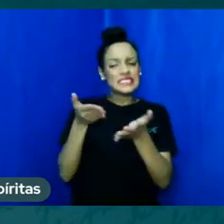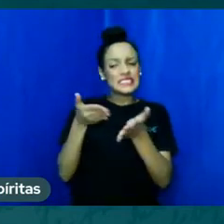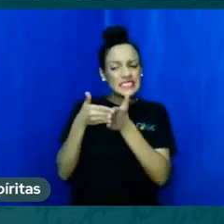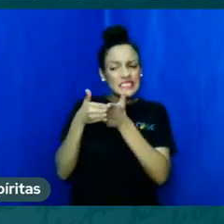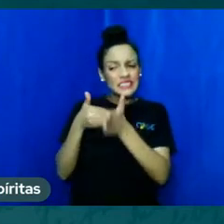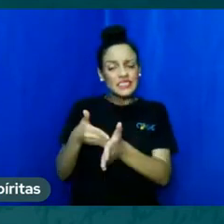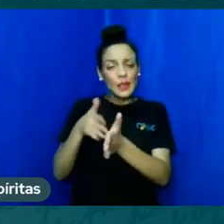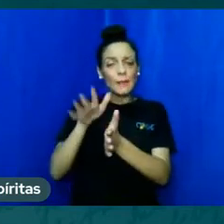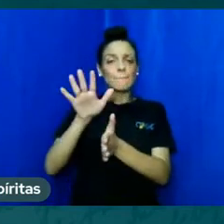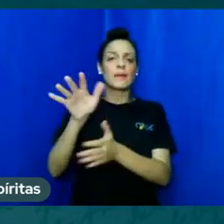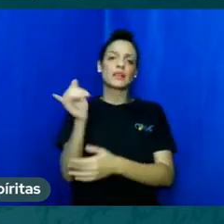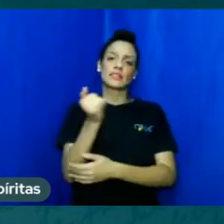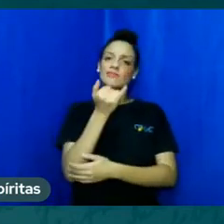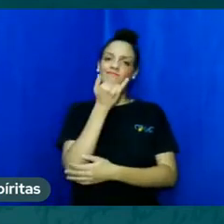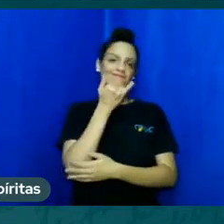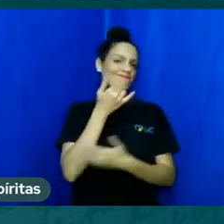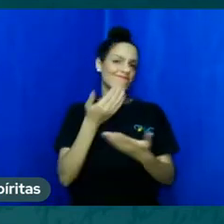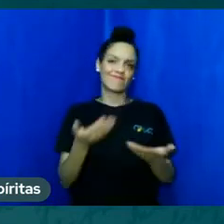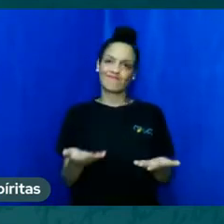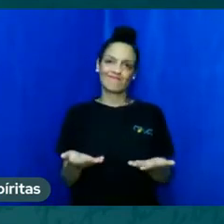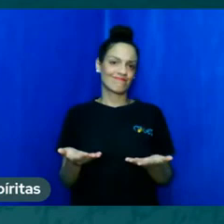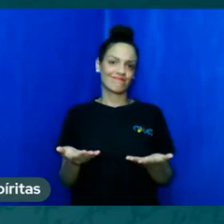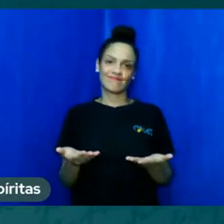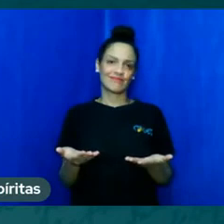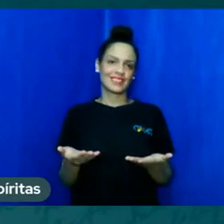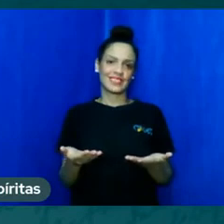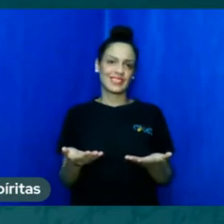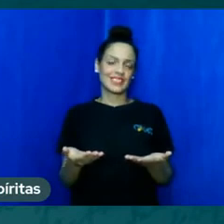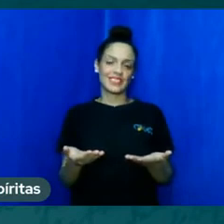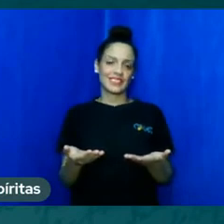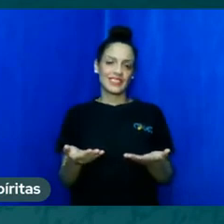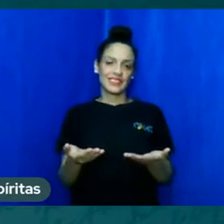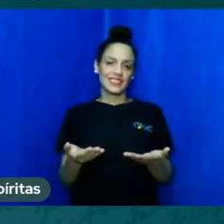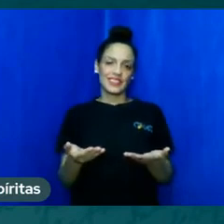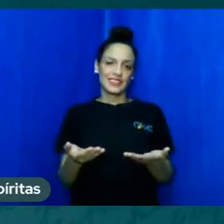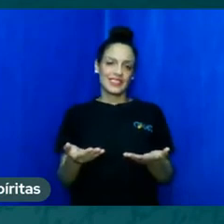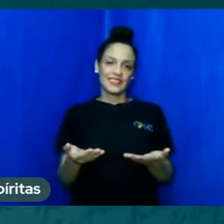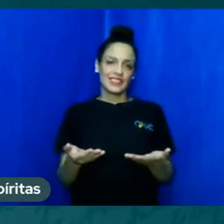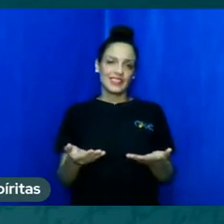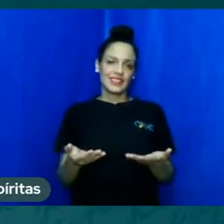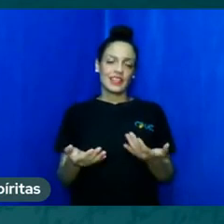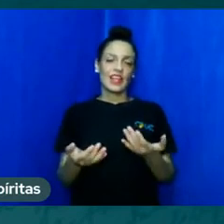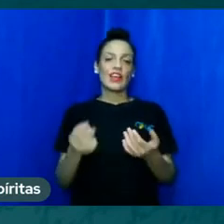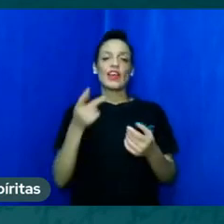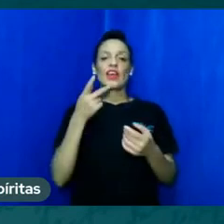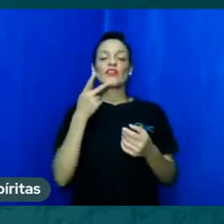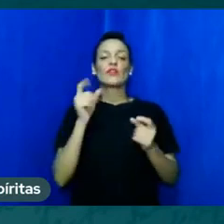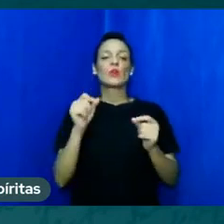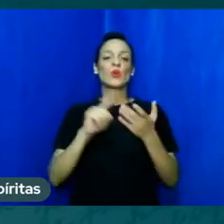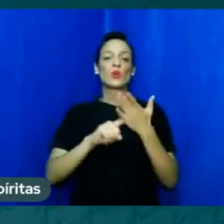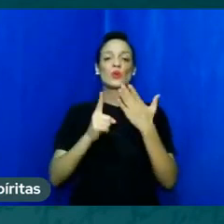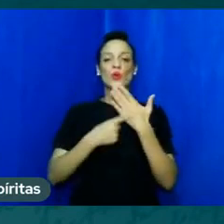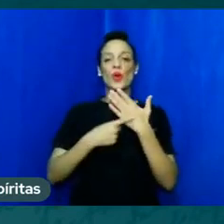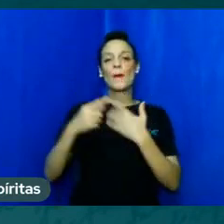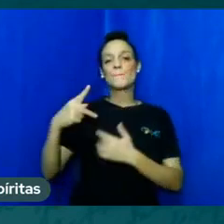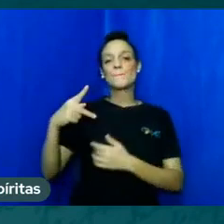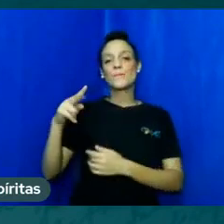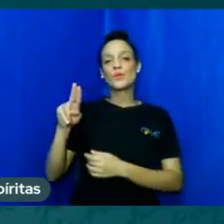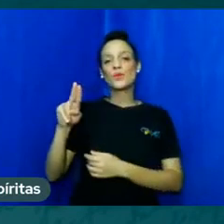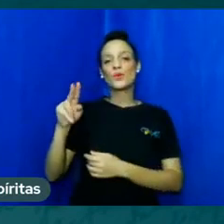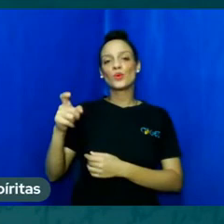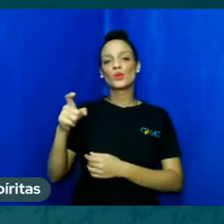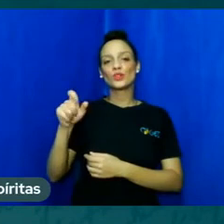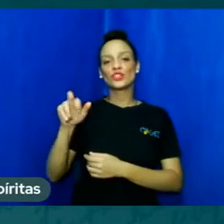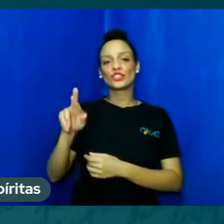porque a gente puxa a brasa pro nosso assado, como a gente diz aqui no sul, né? Eu puxo a brasa pro meu